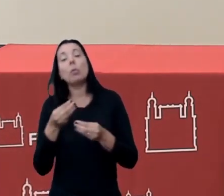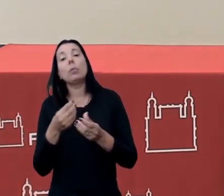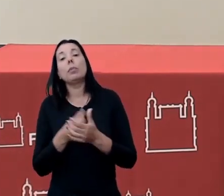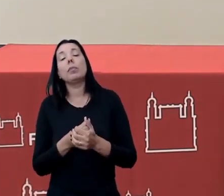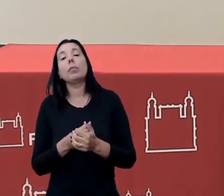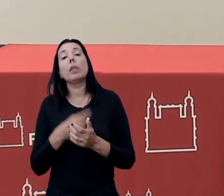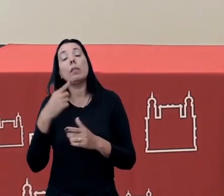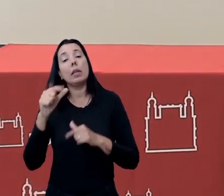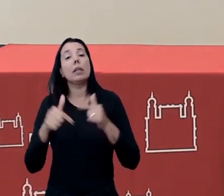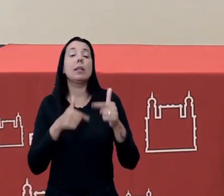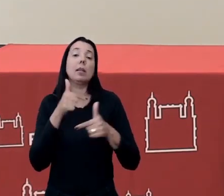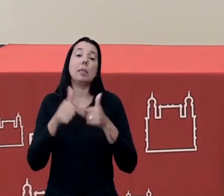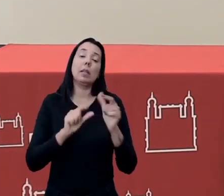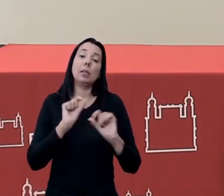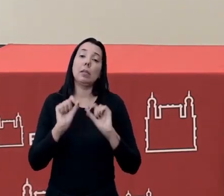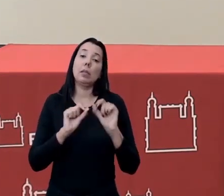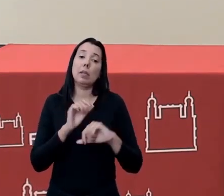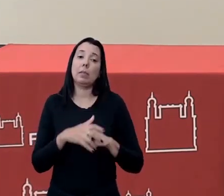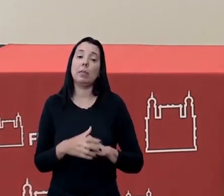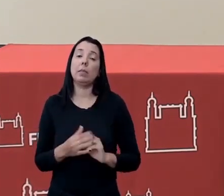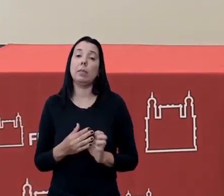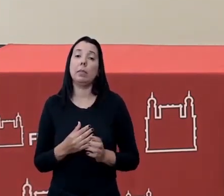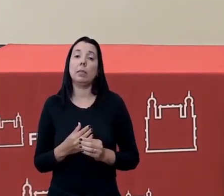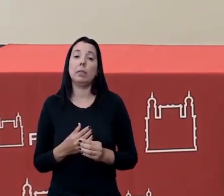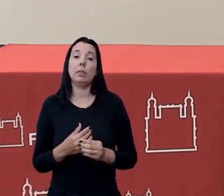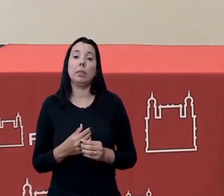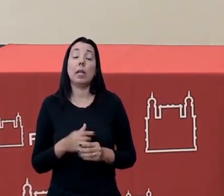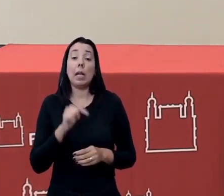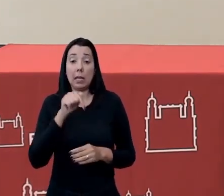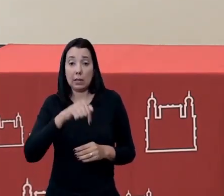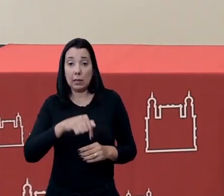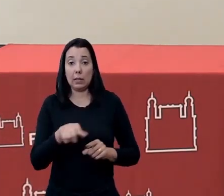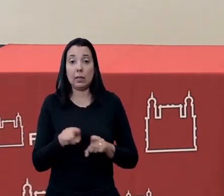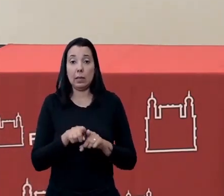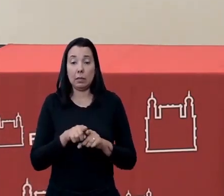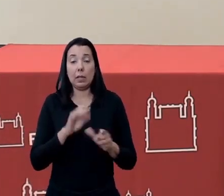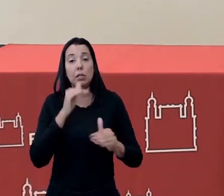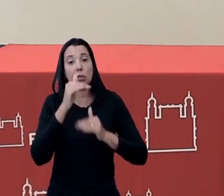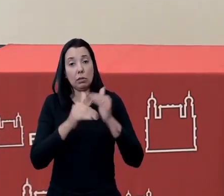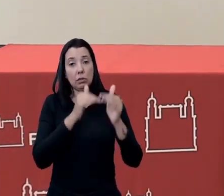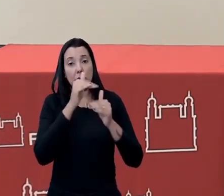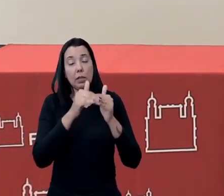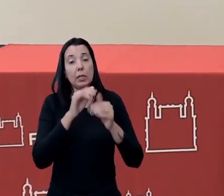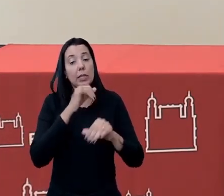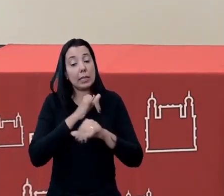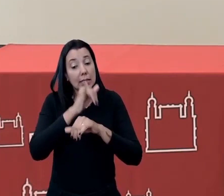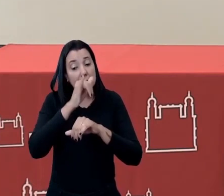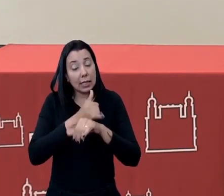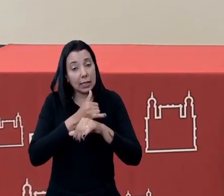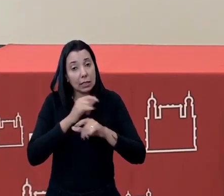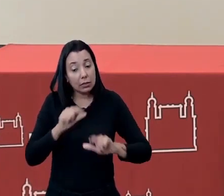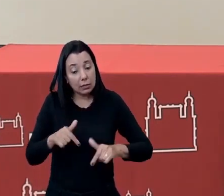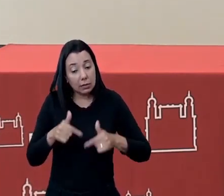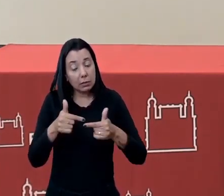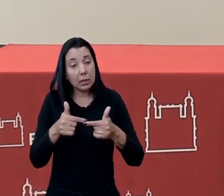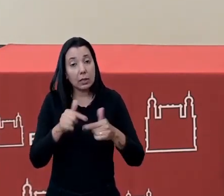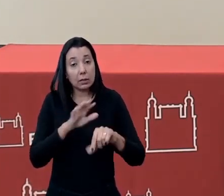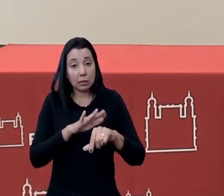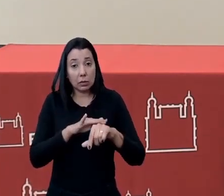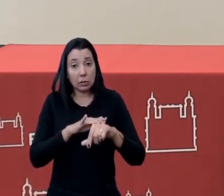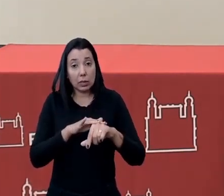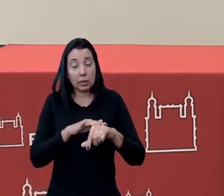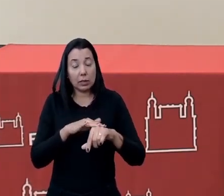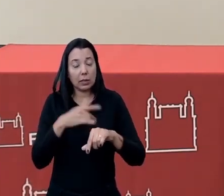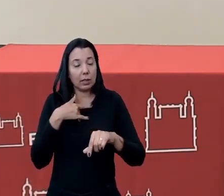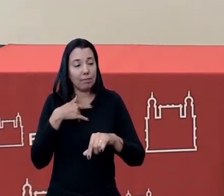trabalhando trabalhando aqui no desenvolvimento das estratégias de enfrentamento à pandemia e